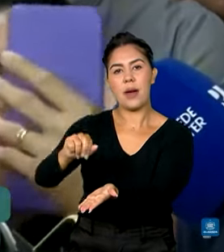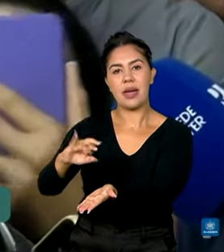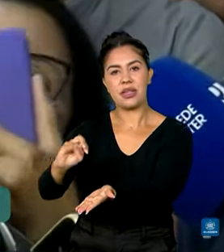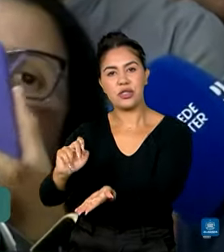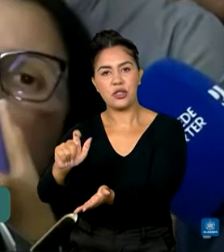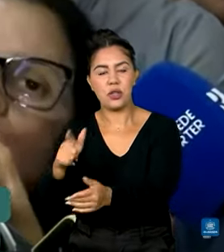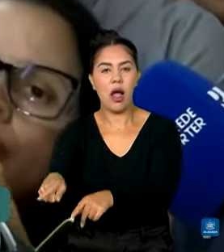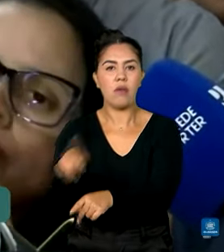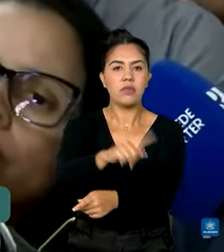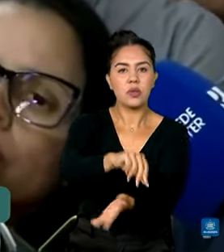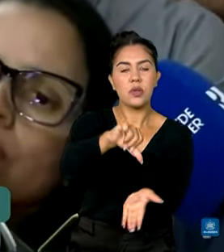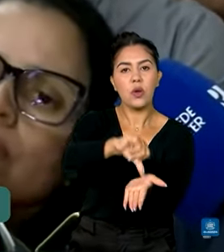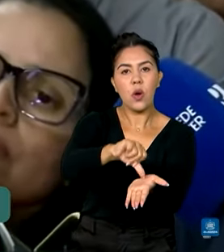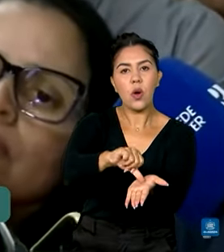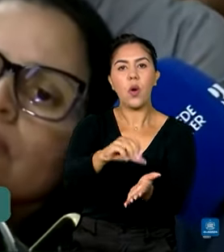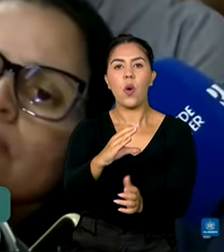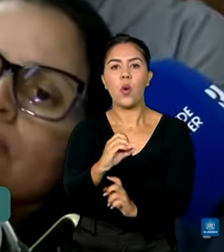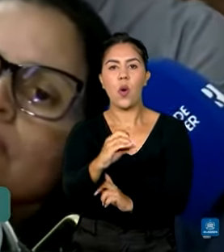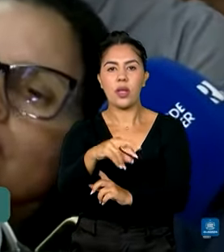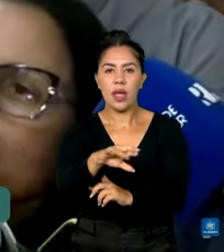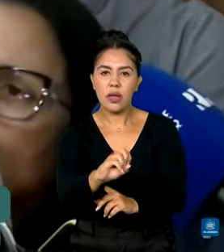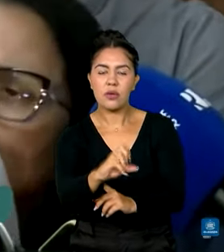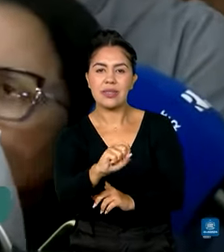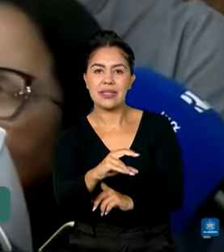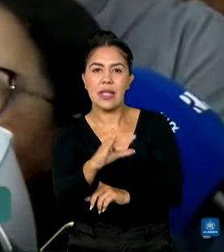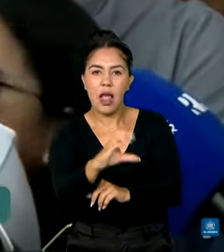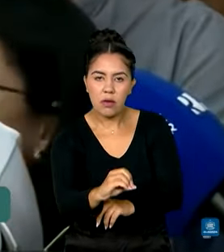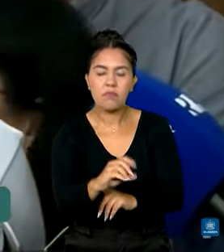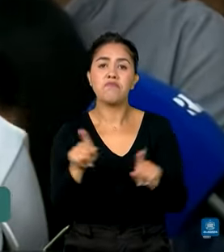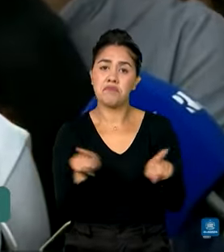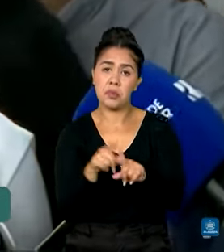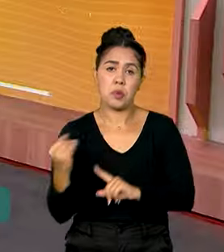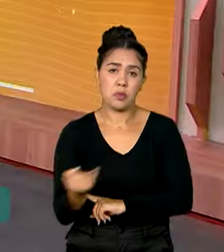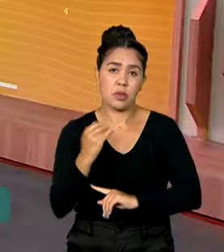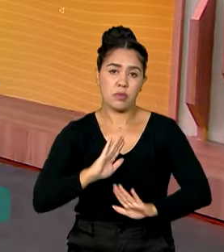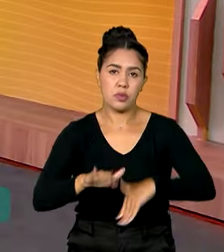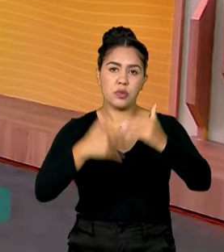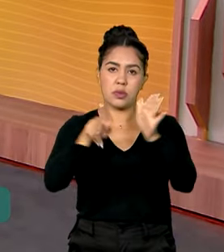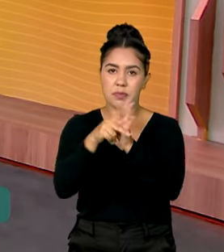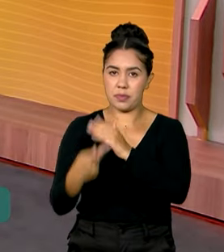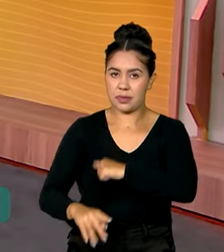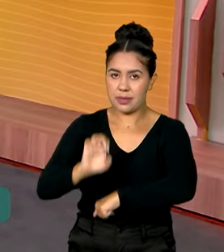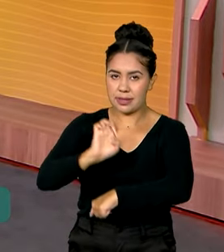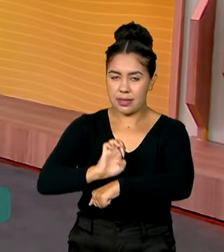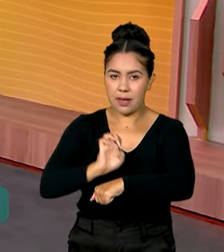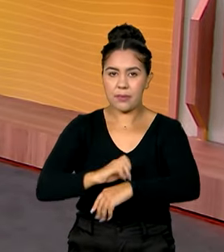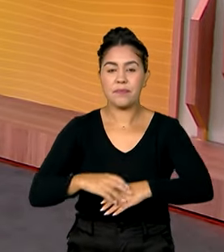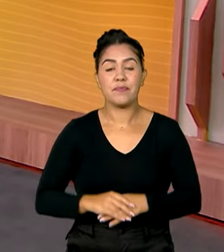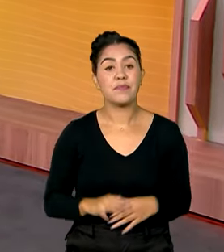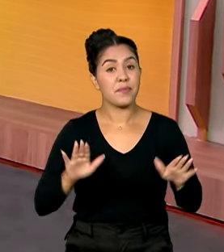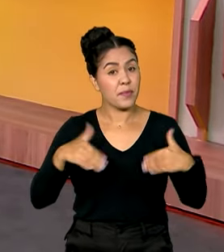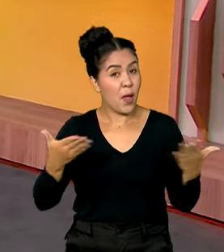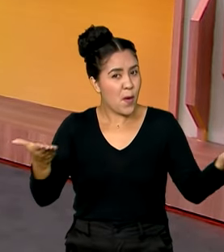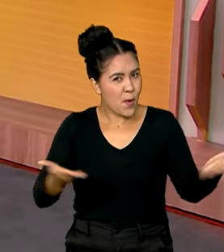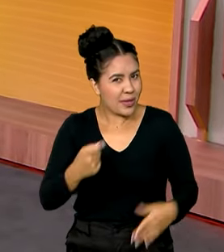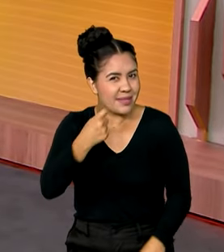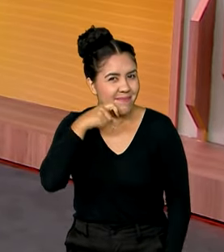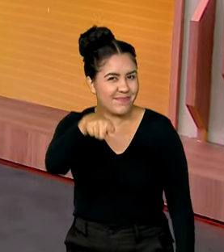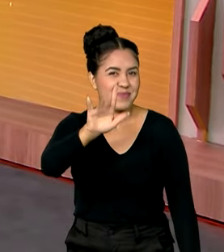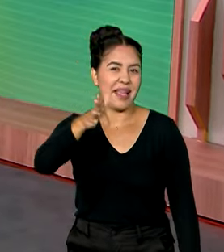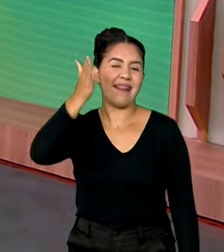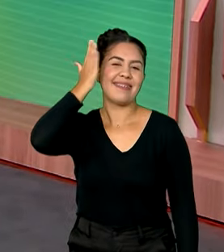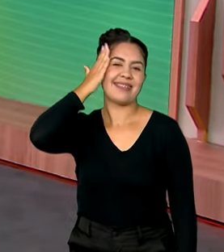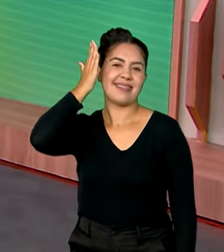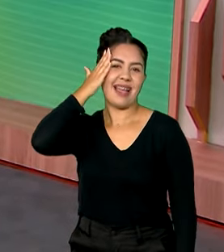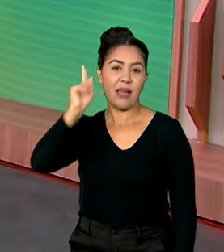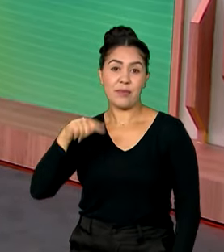Santa Luzia, de Coqueiro Seco. E será muito importante para o desenvolvimento de Alagoas. Sexta-feira, você sabe, é dia da